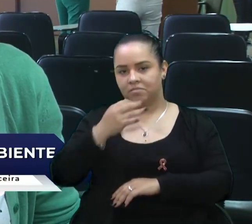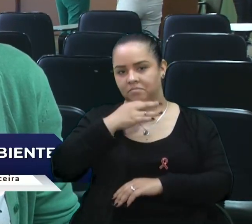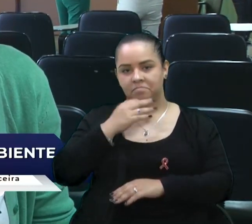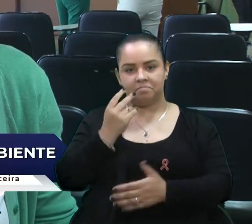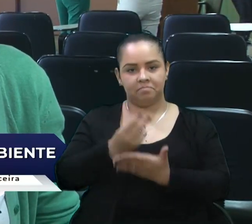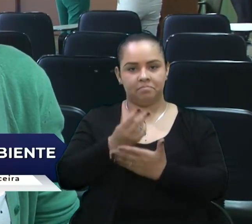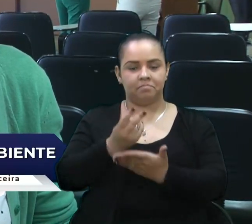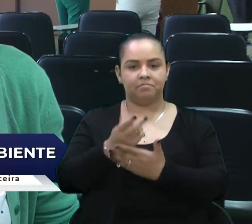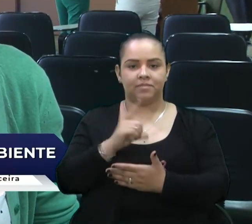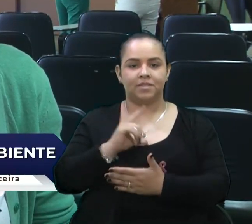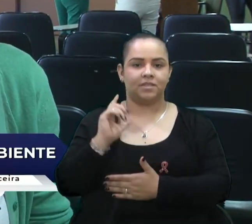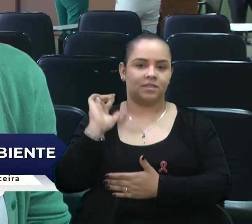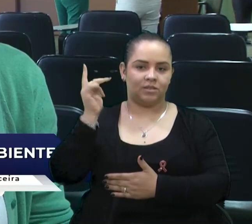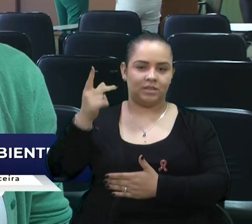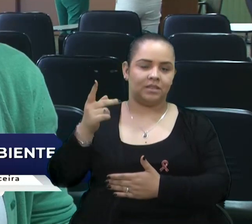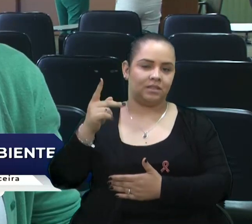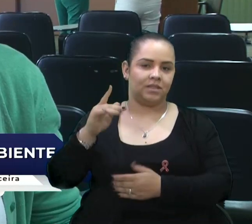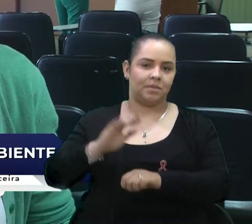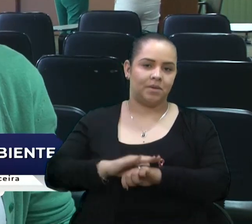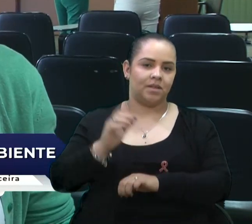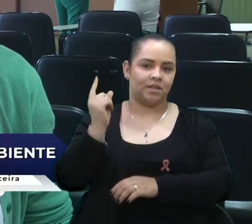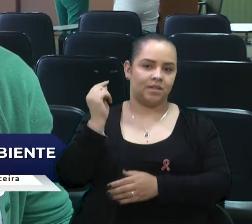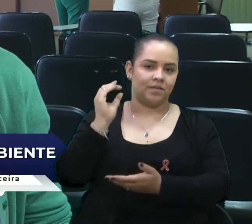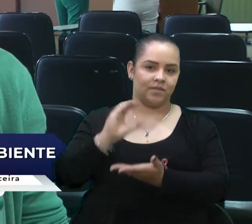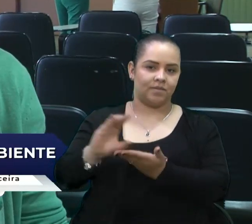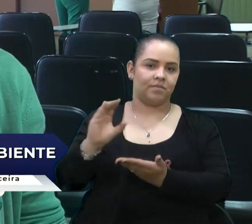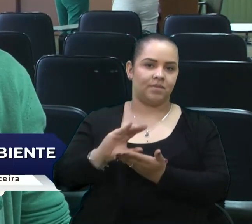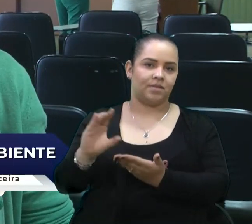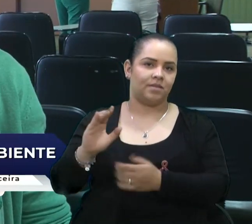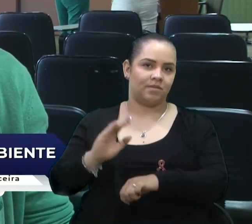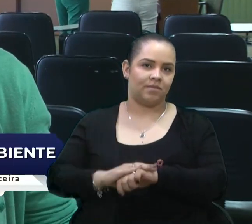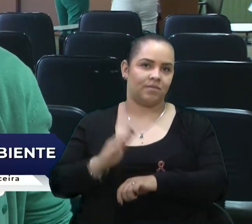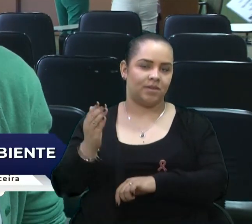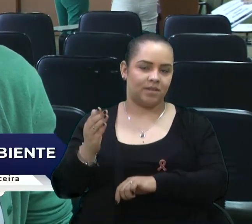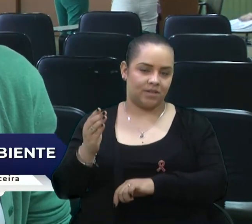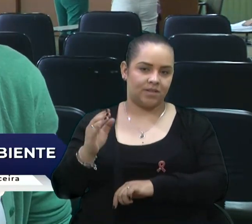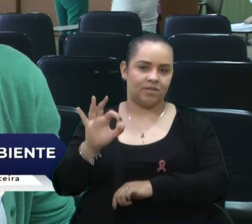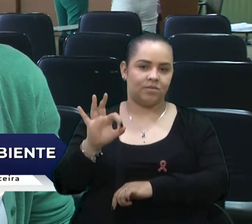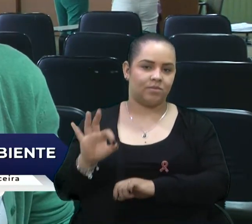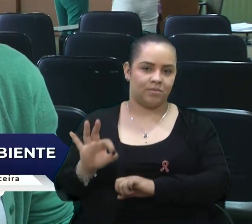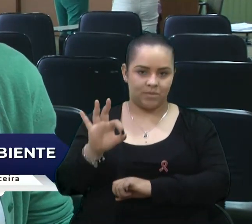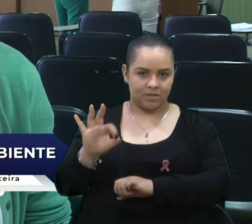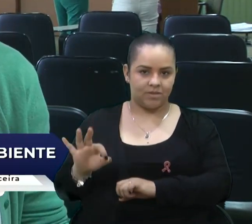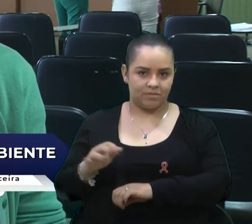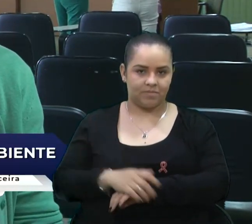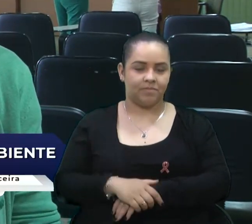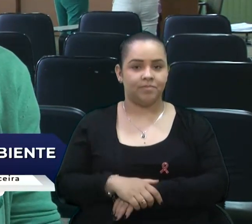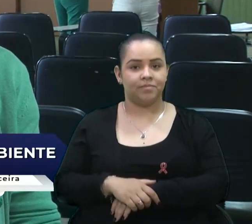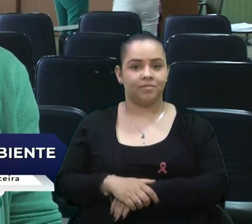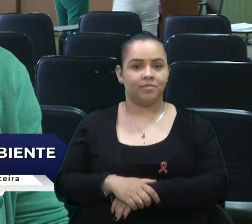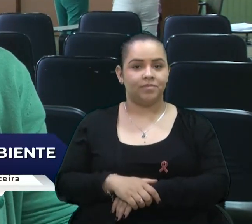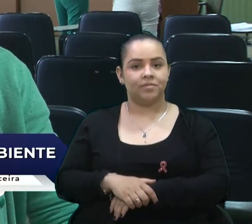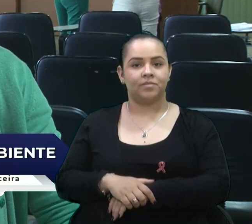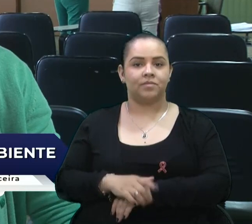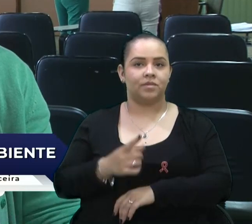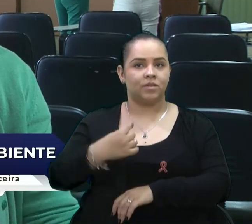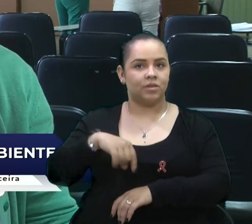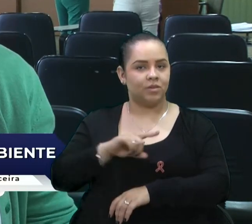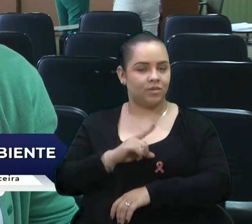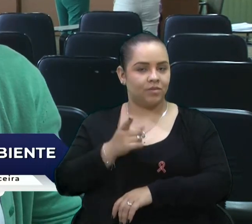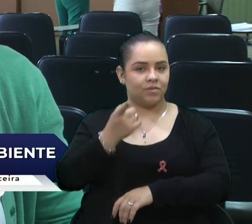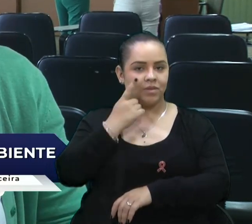sempre tem esse histórico de investir um pouco mais que esse percentual. a gente conseguiu